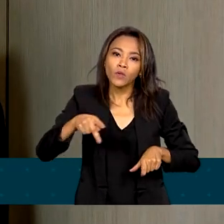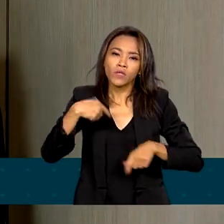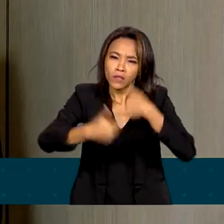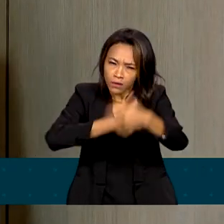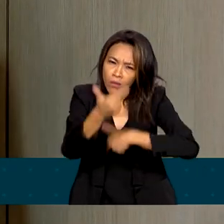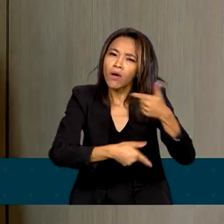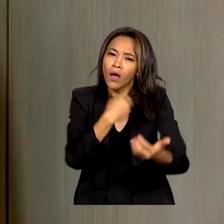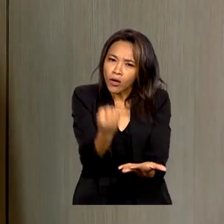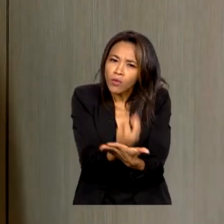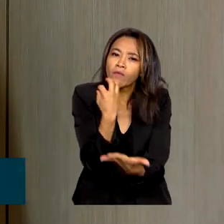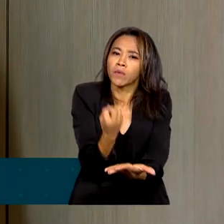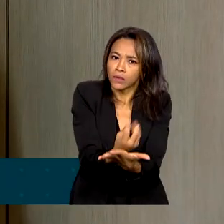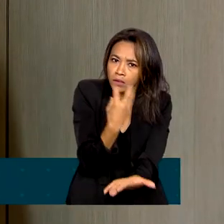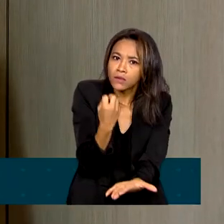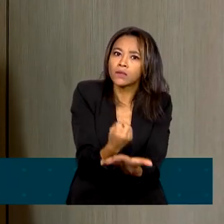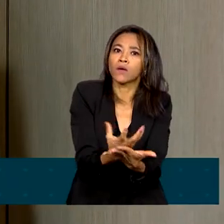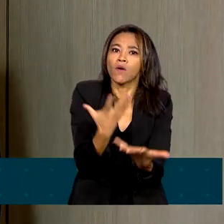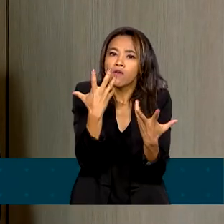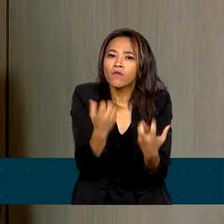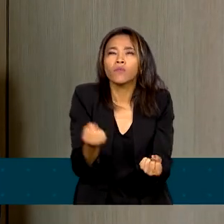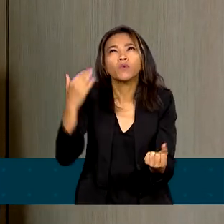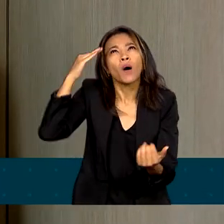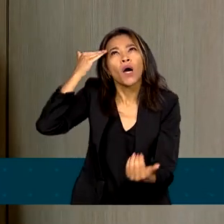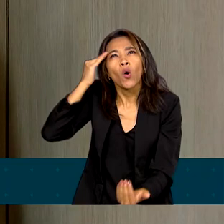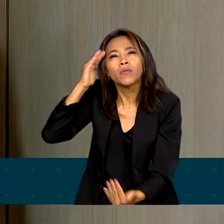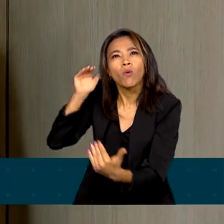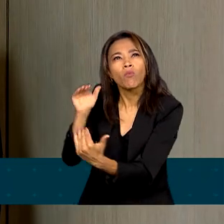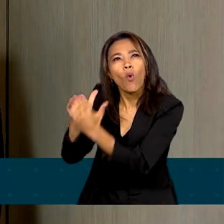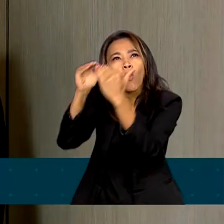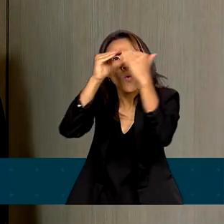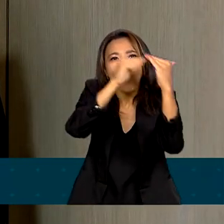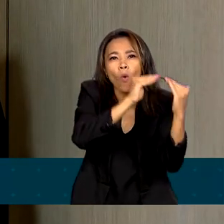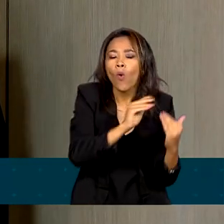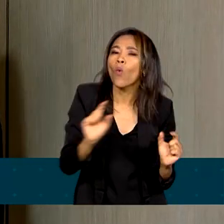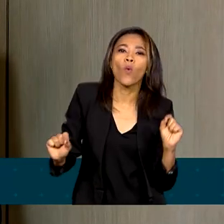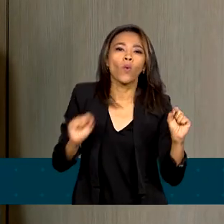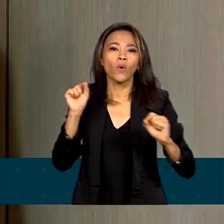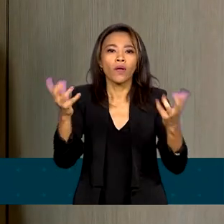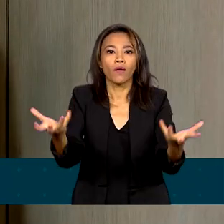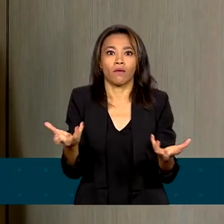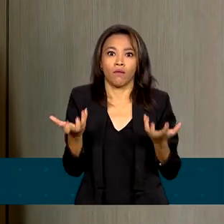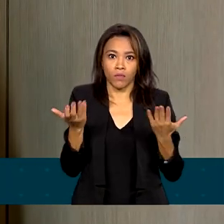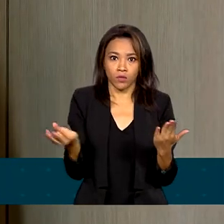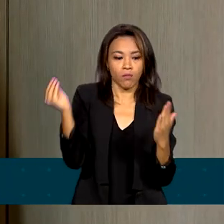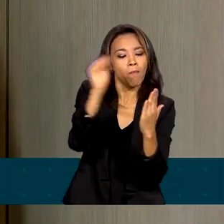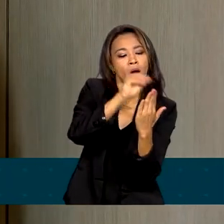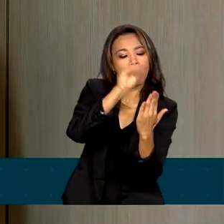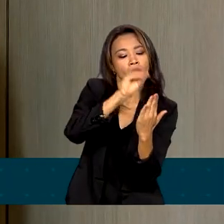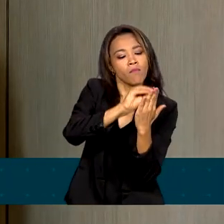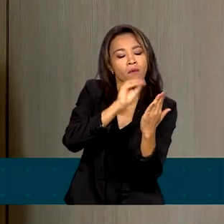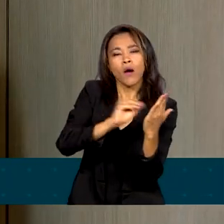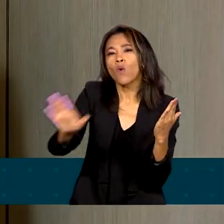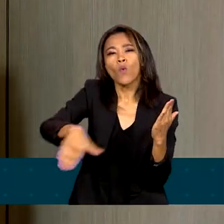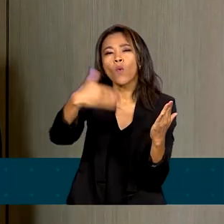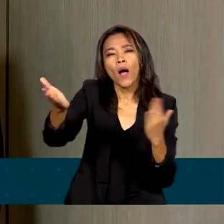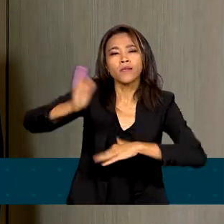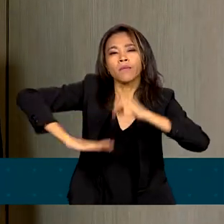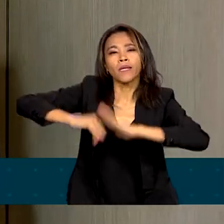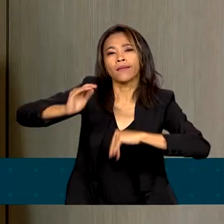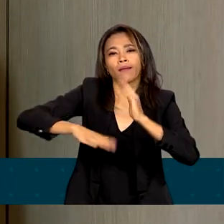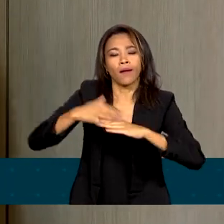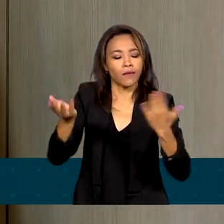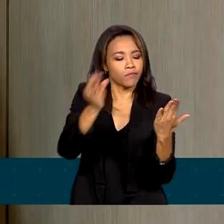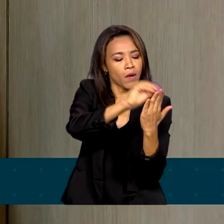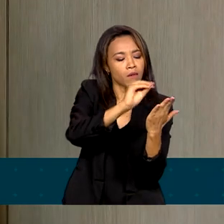promover um grande entendimento nacional sobre o que desejamos que sejam, quais são as habilidades,